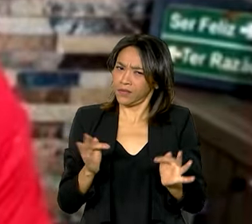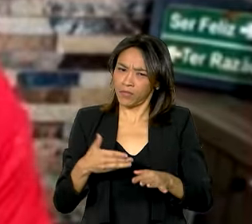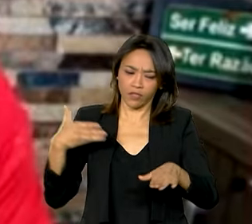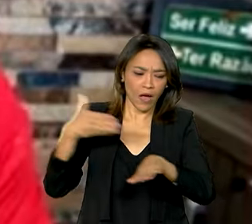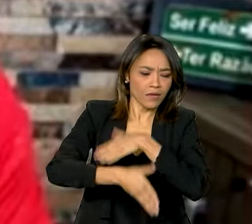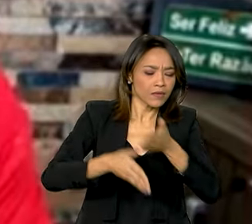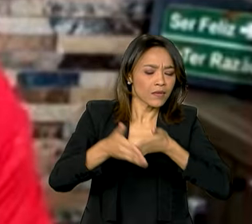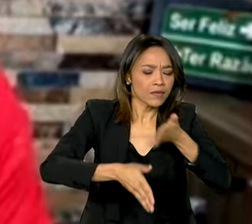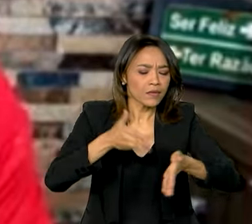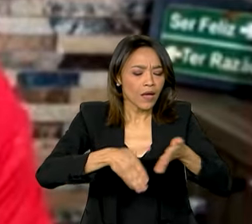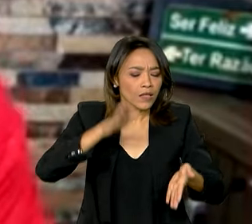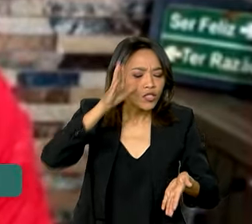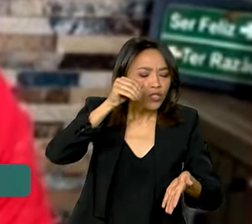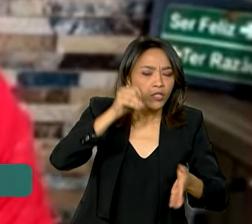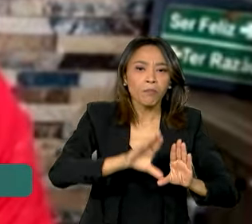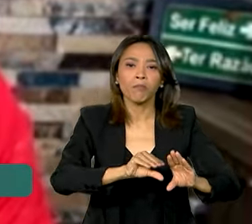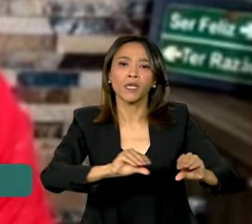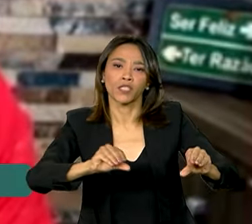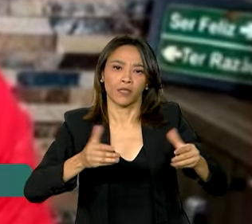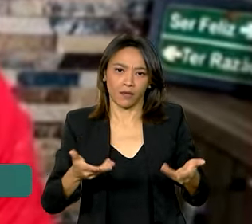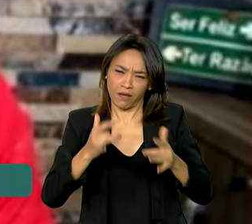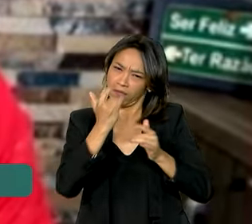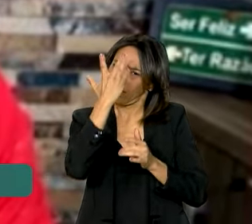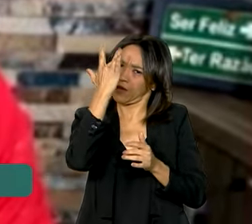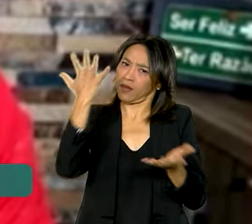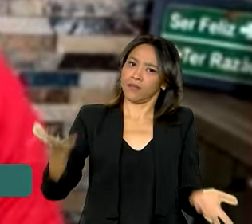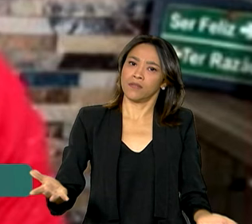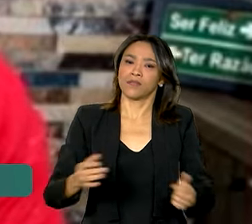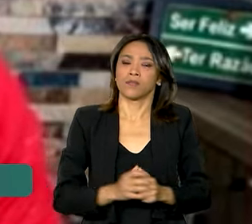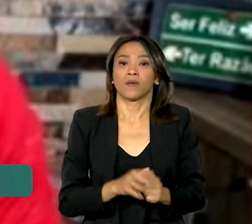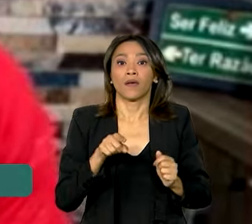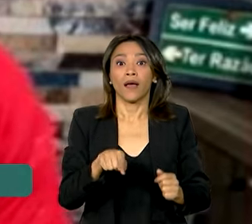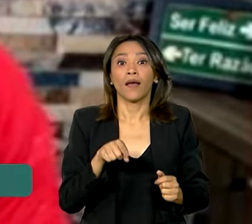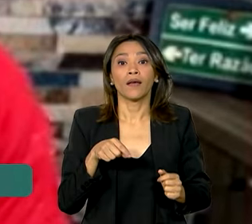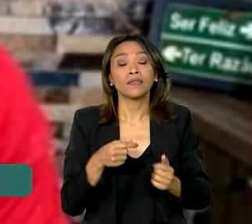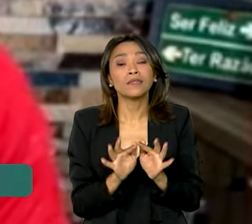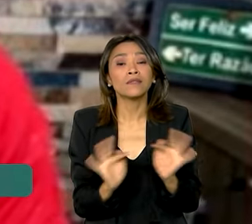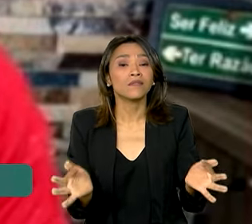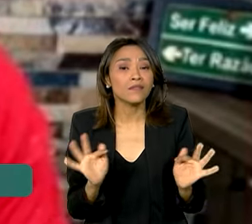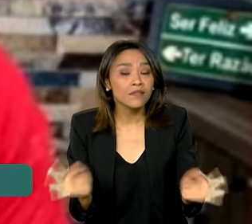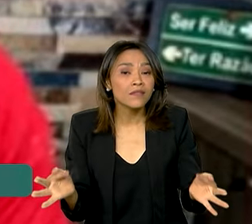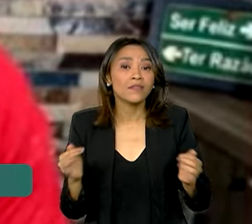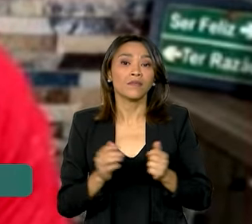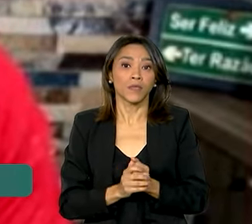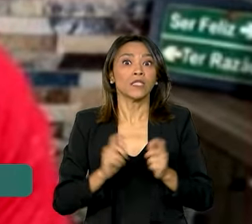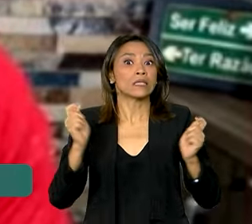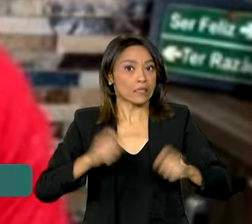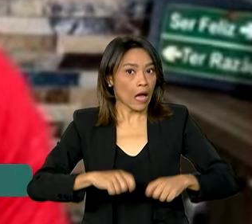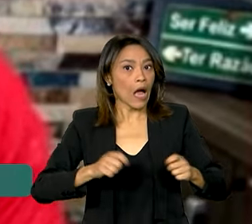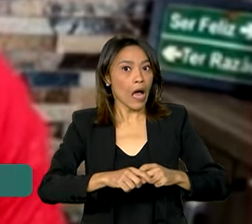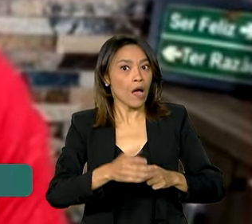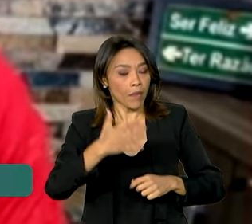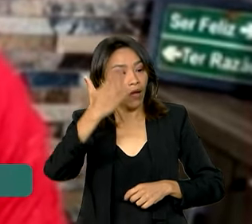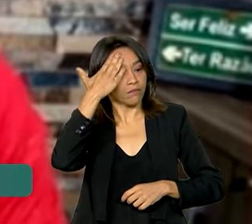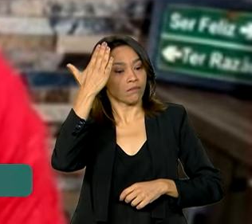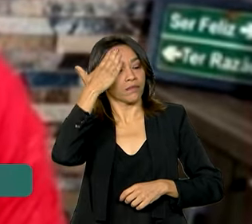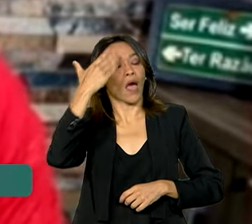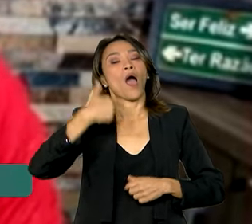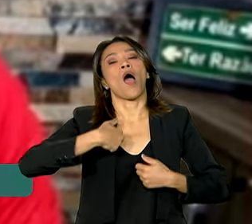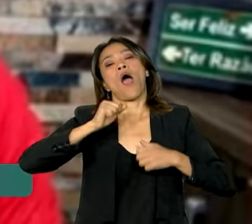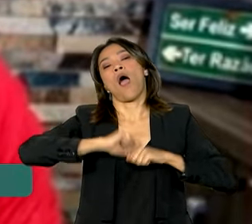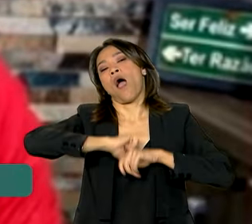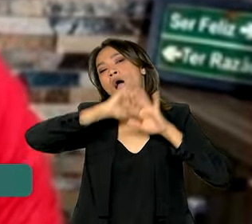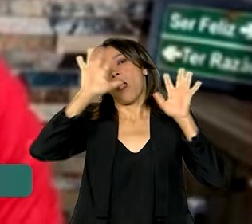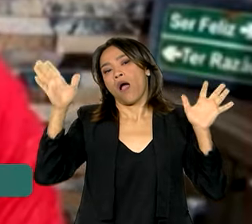se usar. A usabilidade dela é simples, é funcional, é desenvolvida